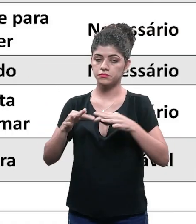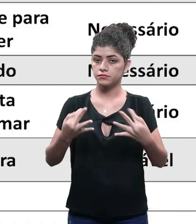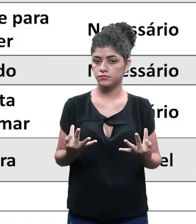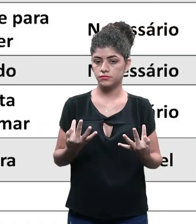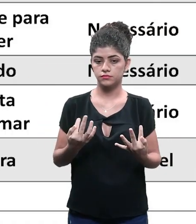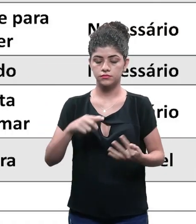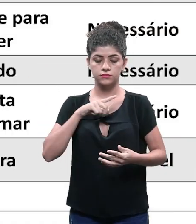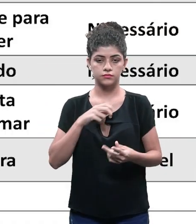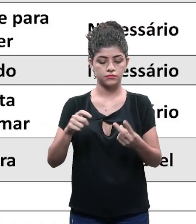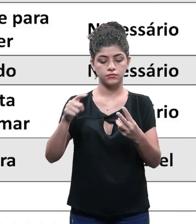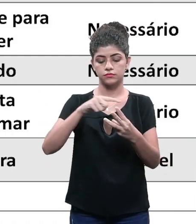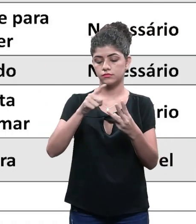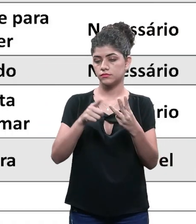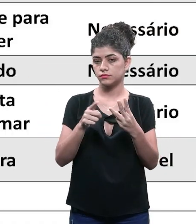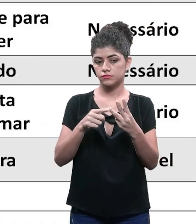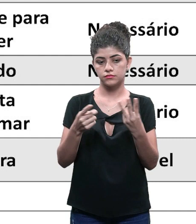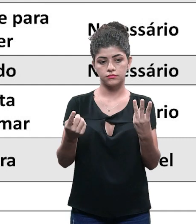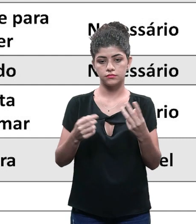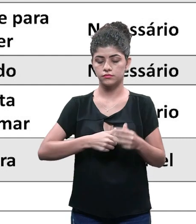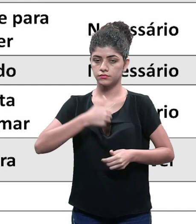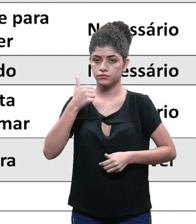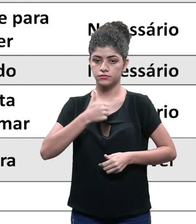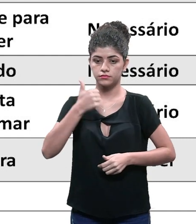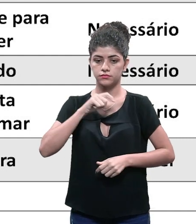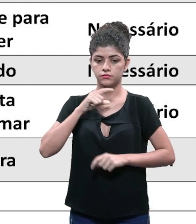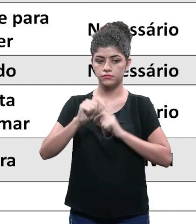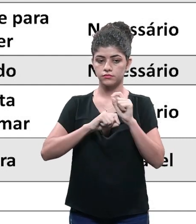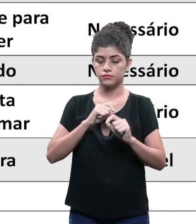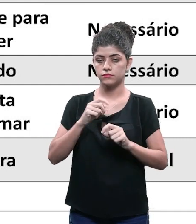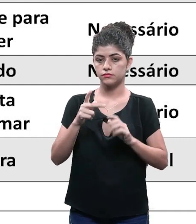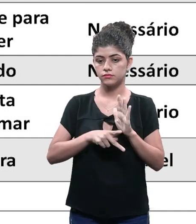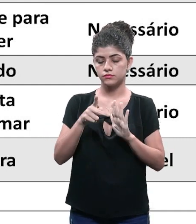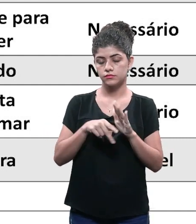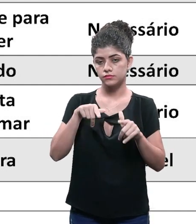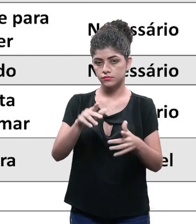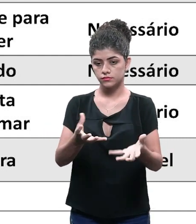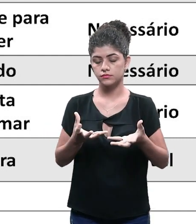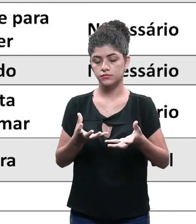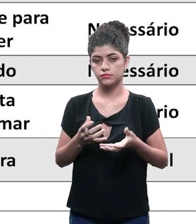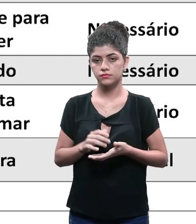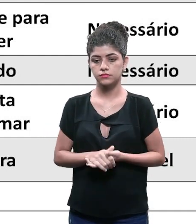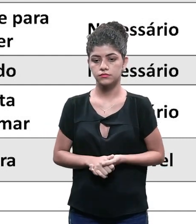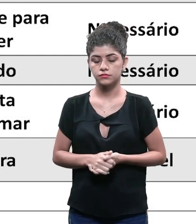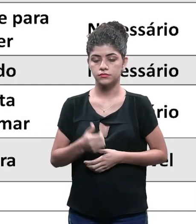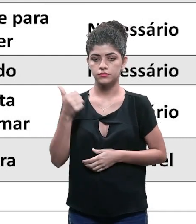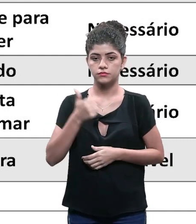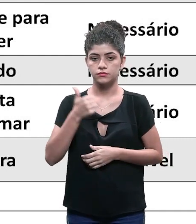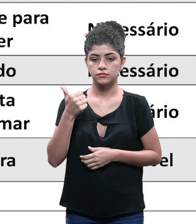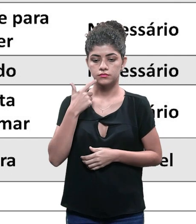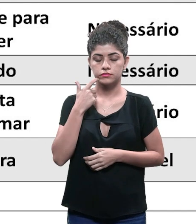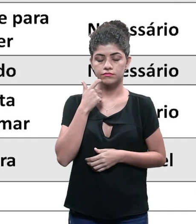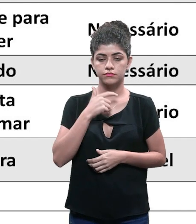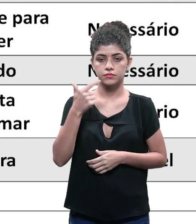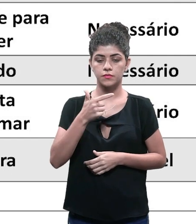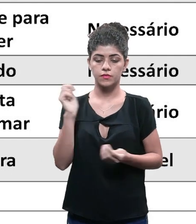simples. Você faz duas, três colunas, onde a primeira coluna você vai dizer o requisito do projeto que você quer ter, a